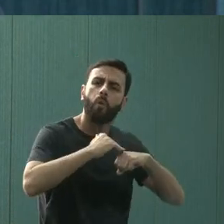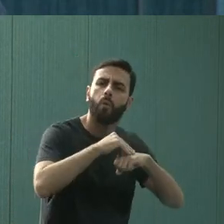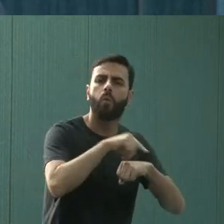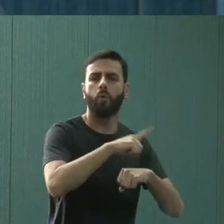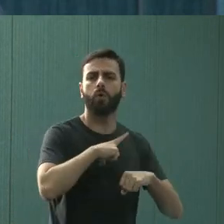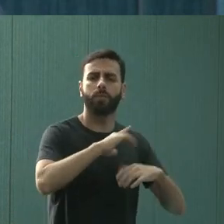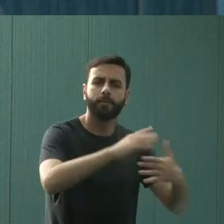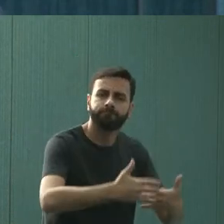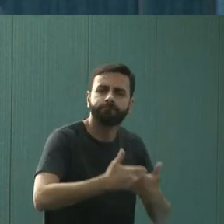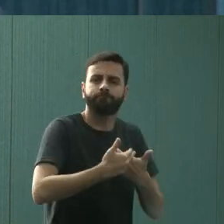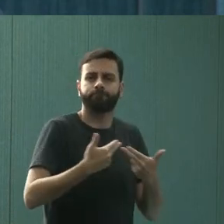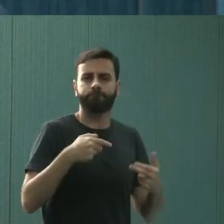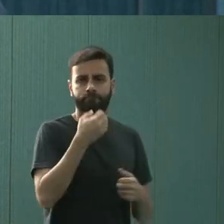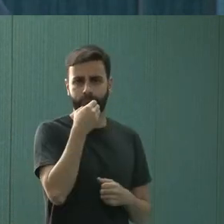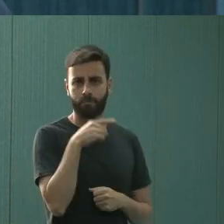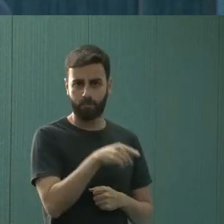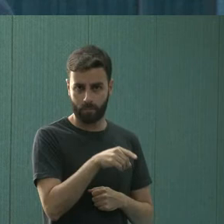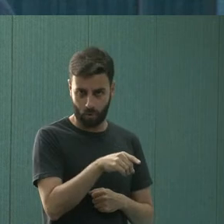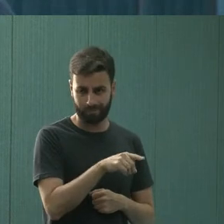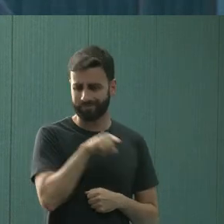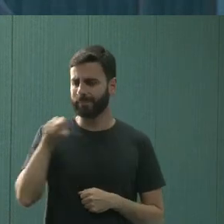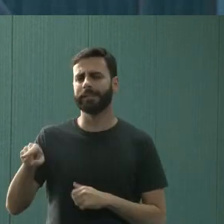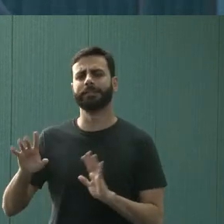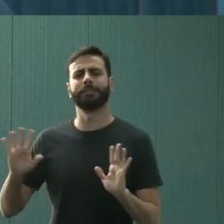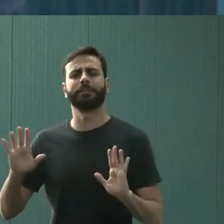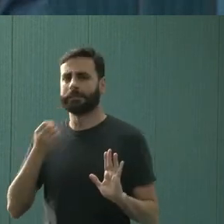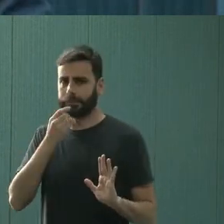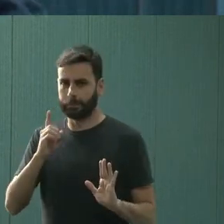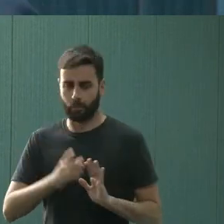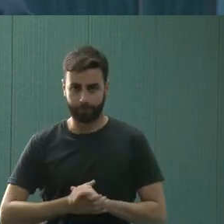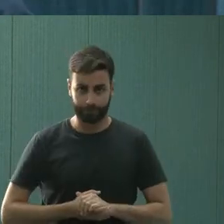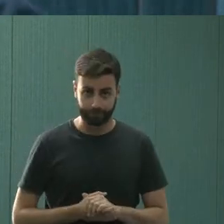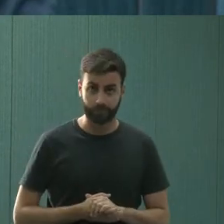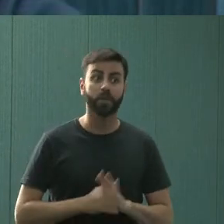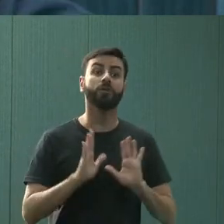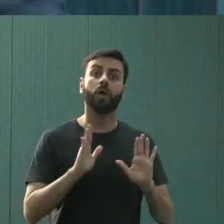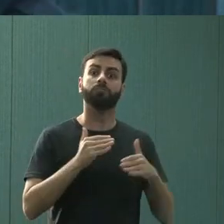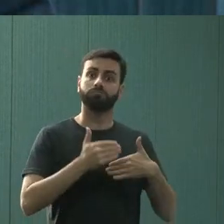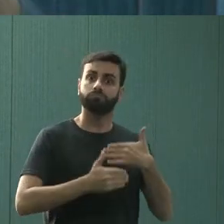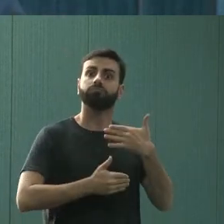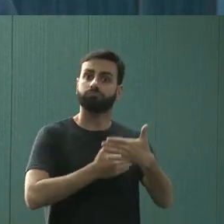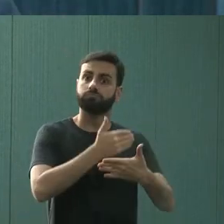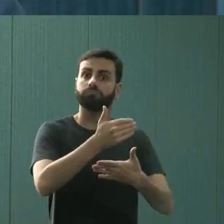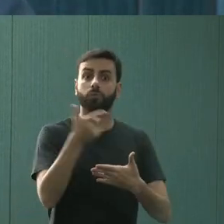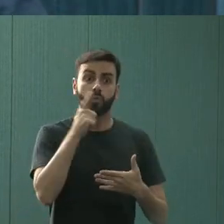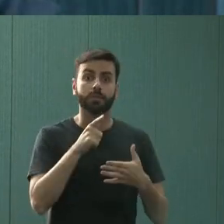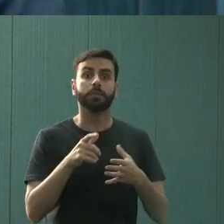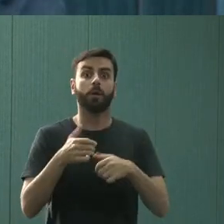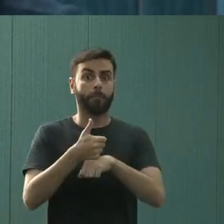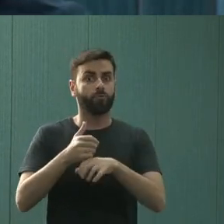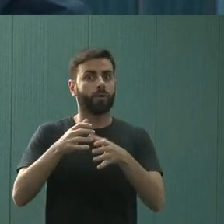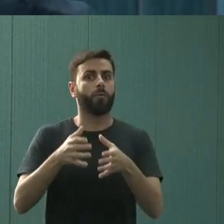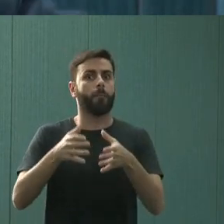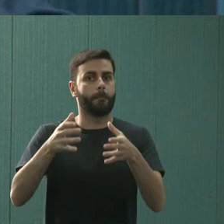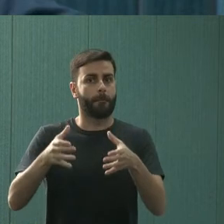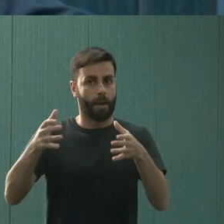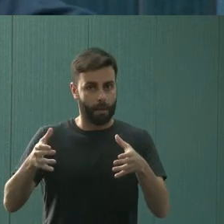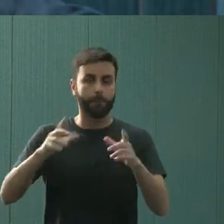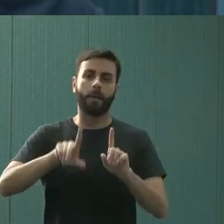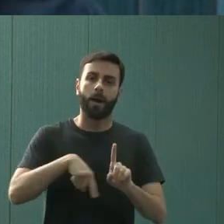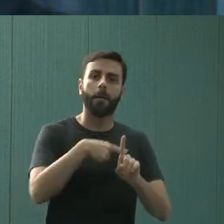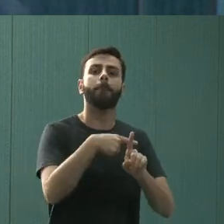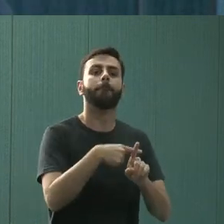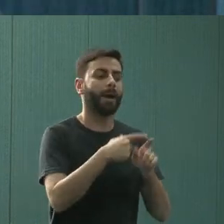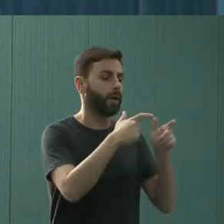muito maior do que anteriormente. Então, foi crescendo nesse sentido de equipe, foi crescendo no sentido